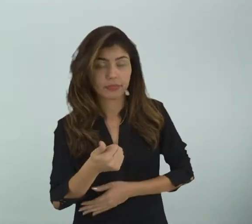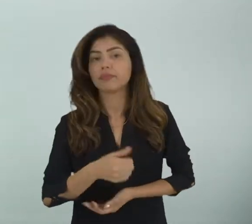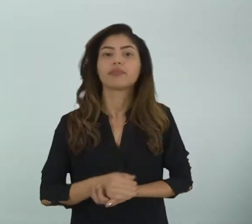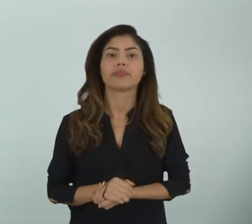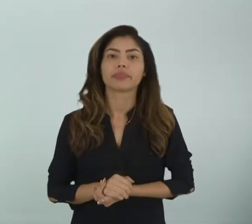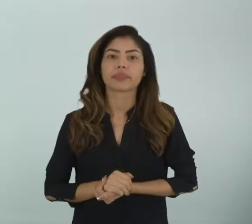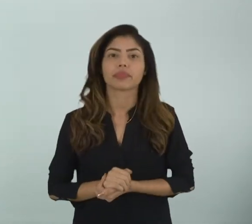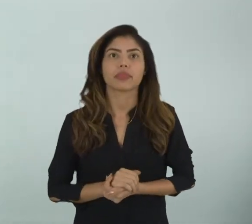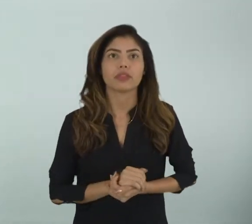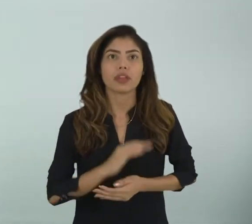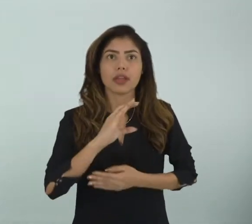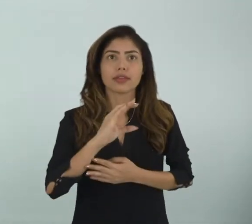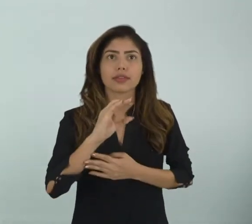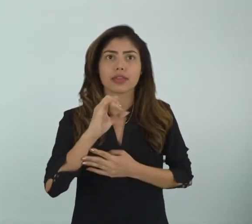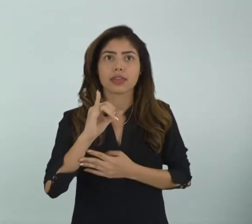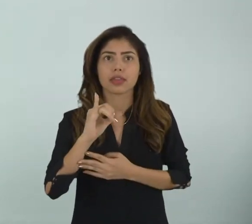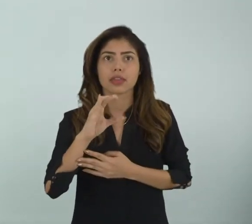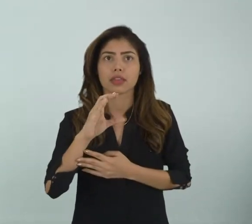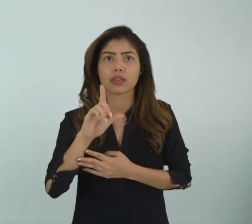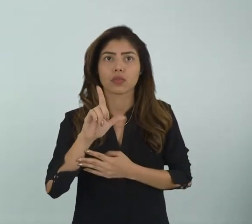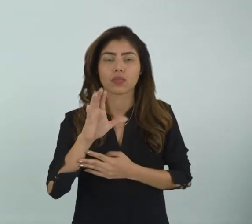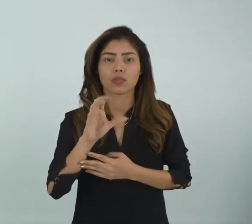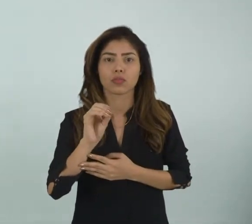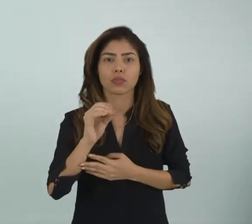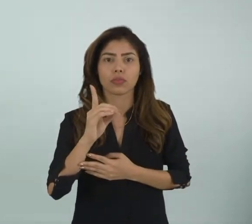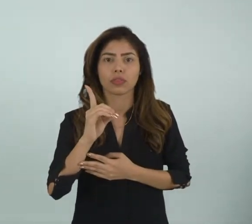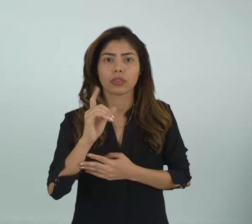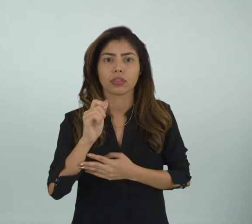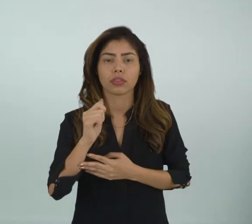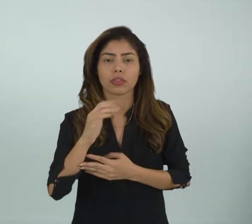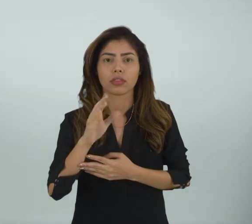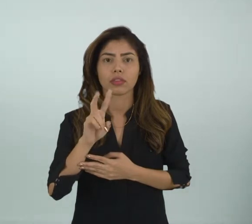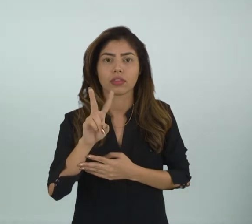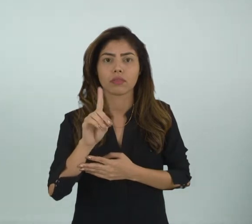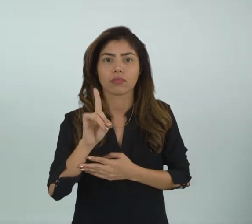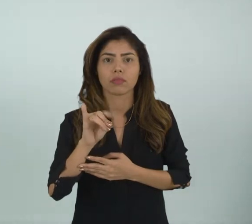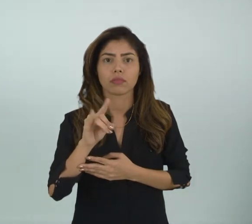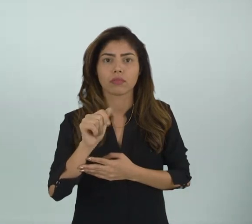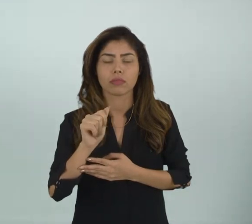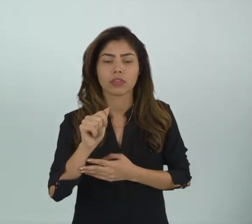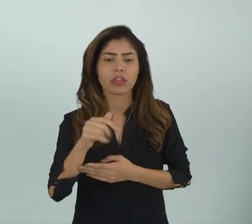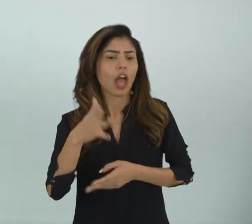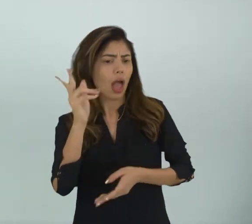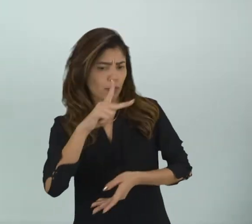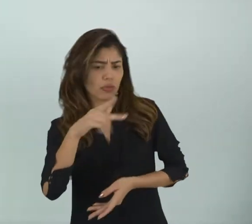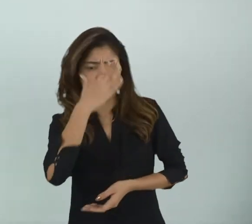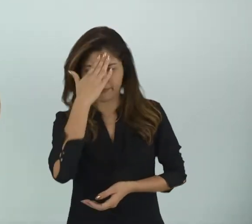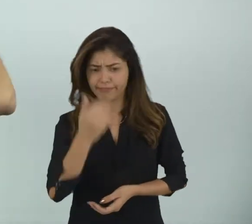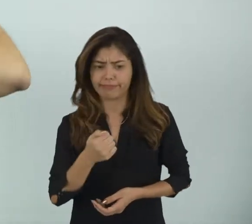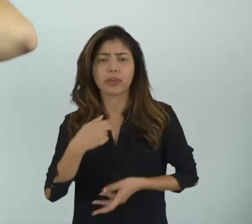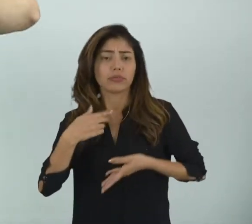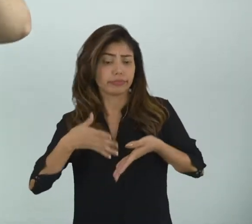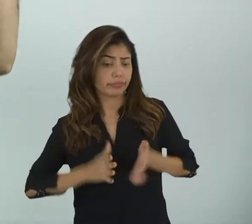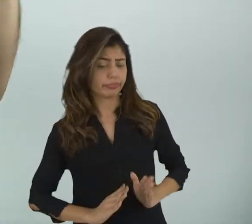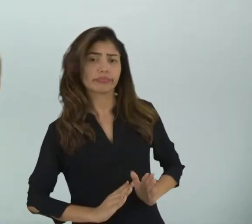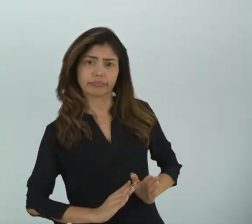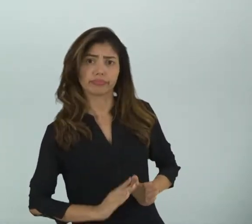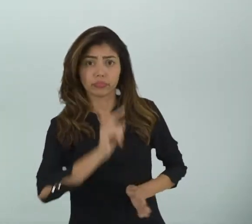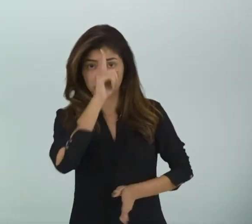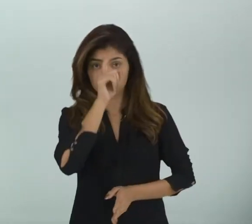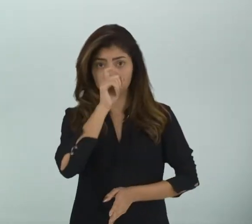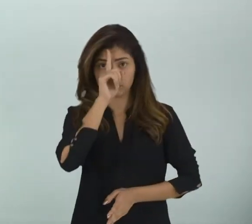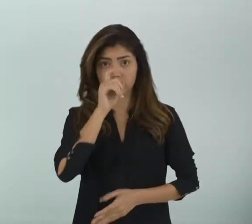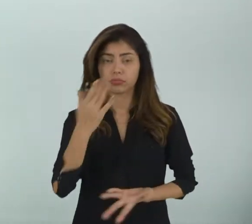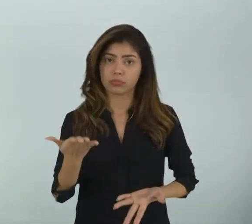Ciclo da vida Ah, professor, eu sei Eu nasci Na maternidade Eu estava lá com a minha mãe Já é um ciclo